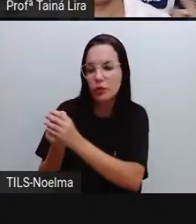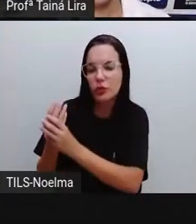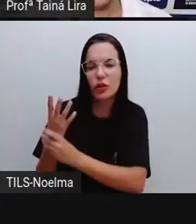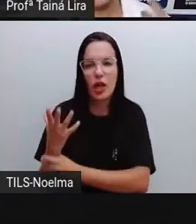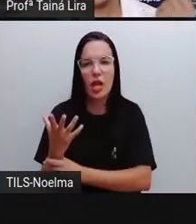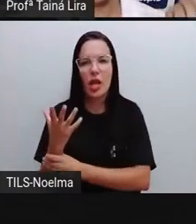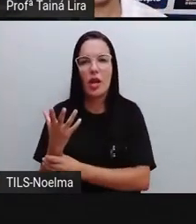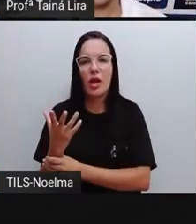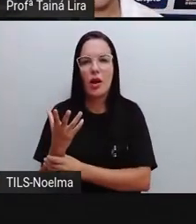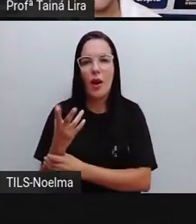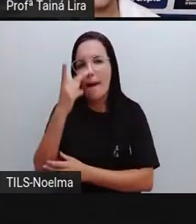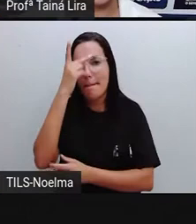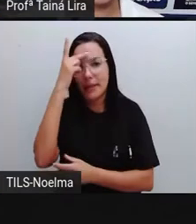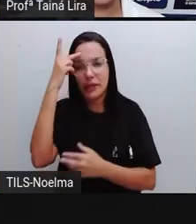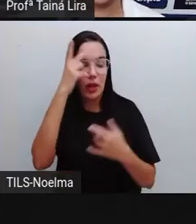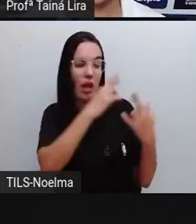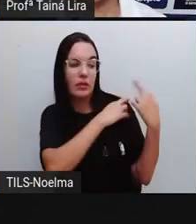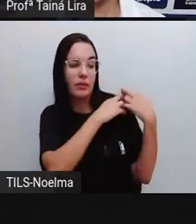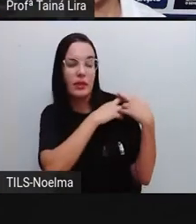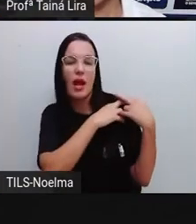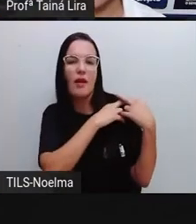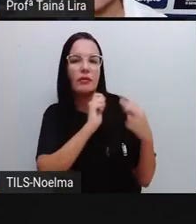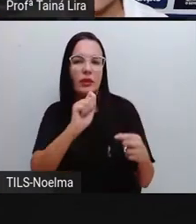o cargo de prefeito,